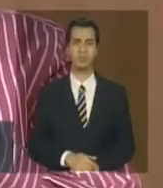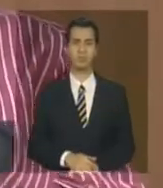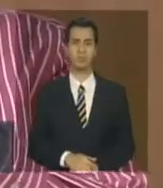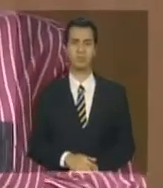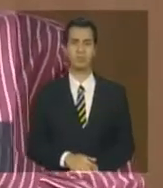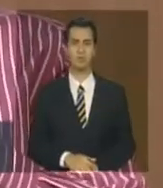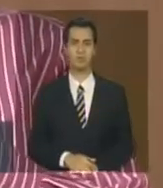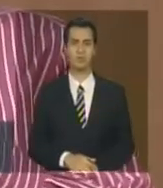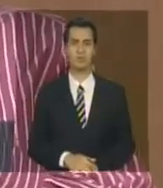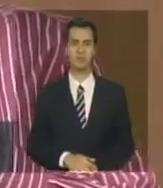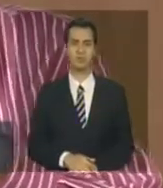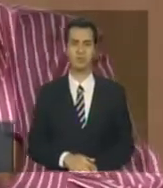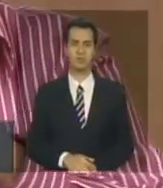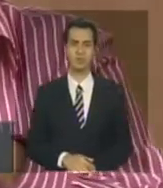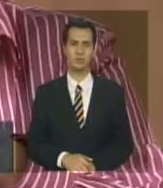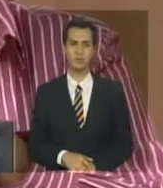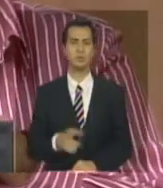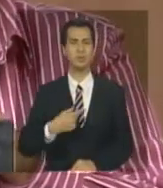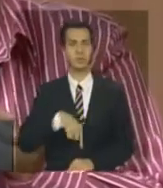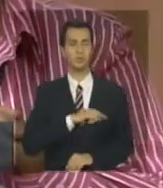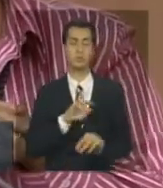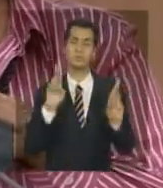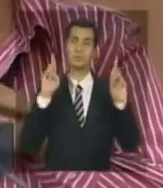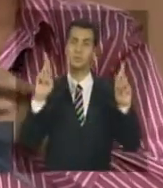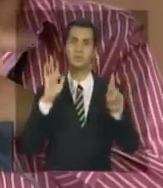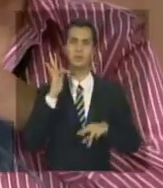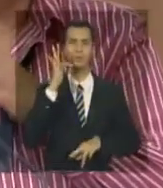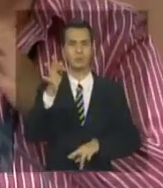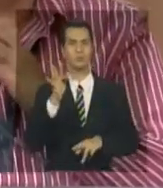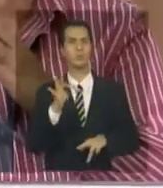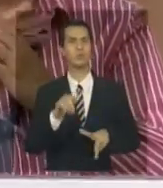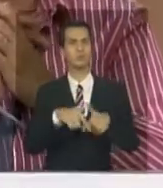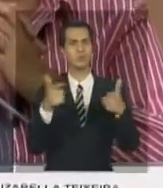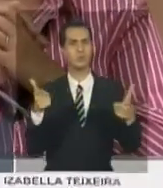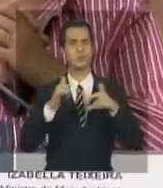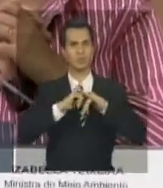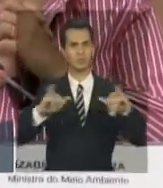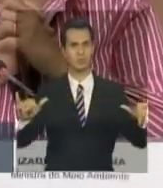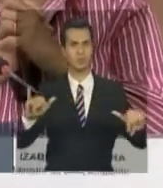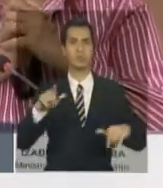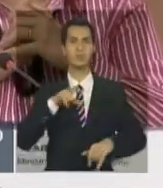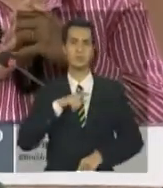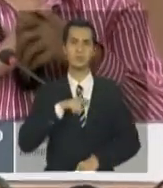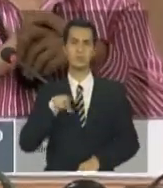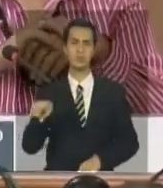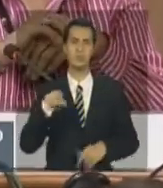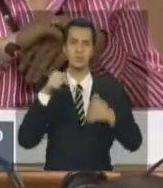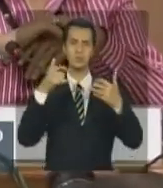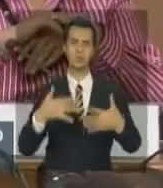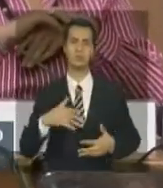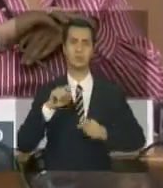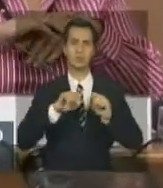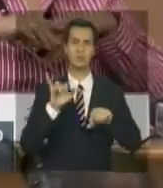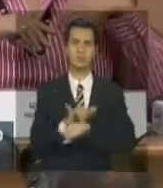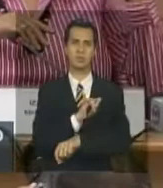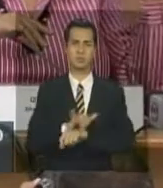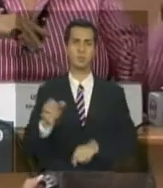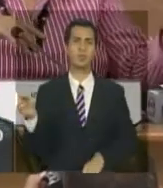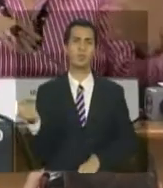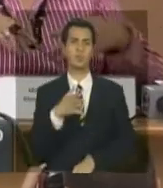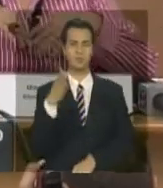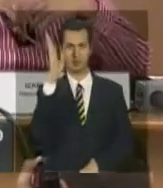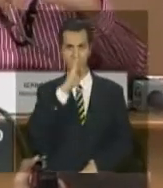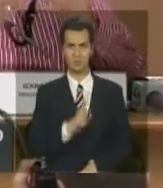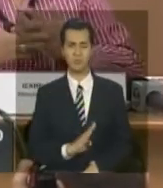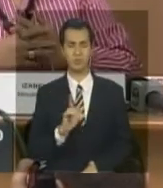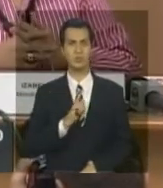e tem outras coisas que a gente espera anunciar brevemente está concluindo a estratégia de conservação da biodiversidade a nova estratégia brasileira que está em